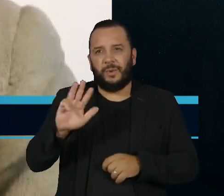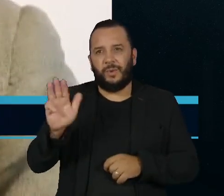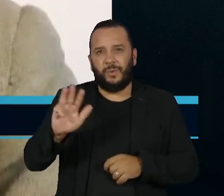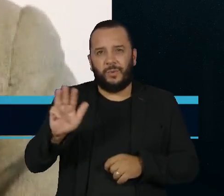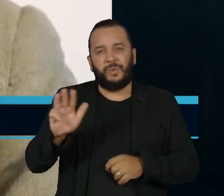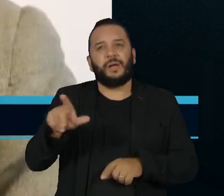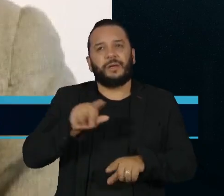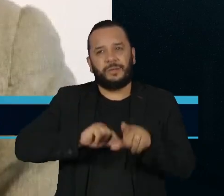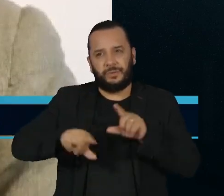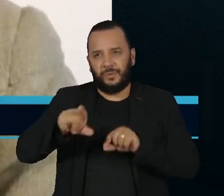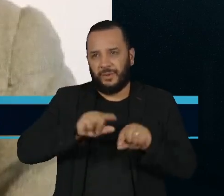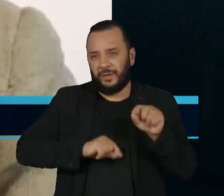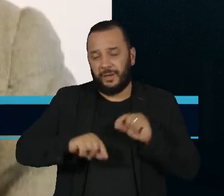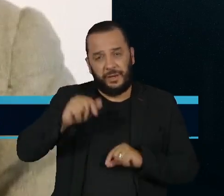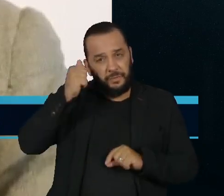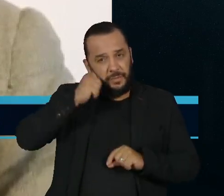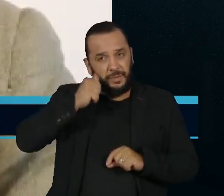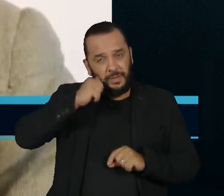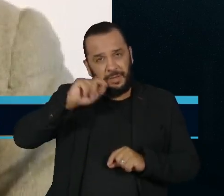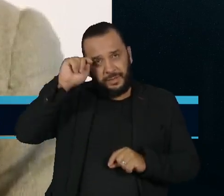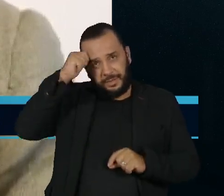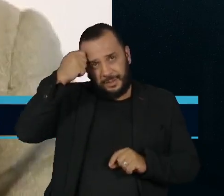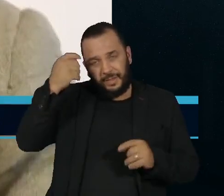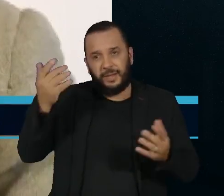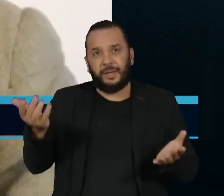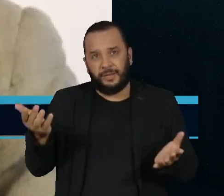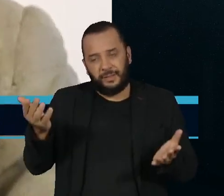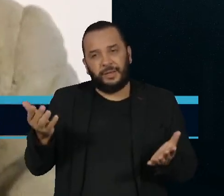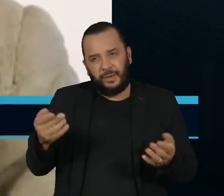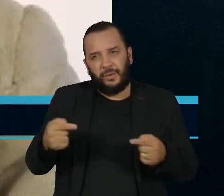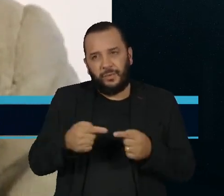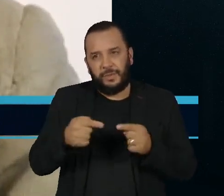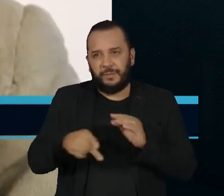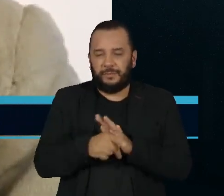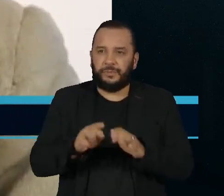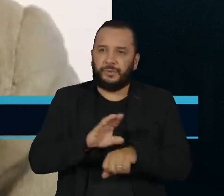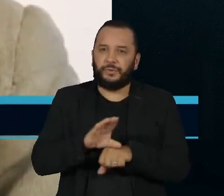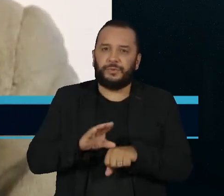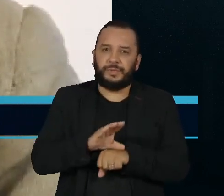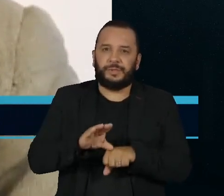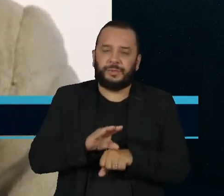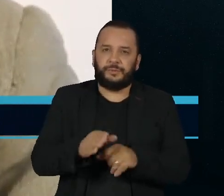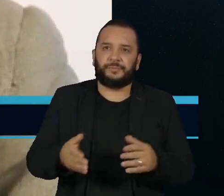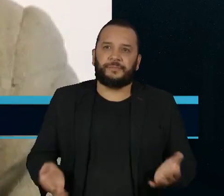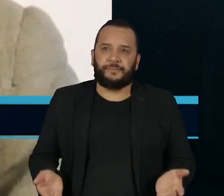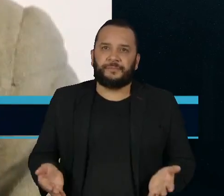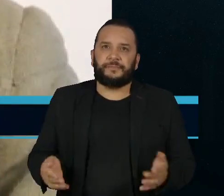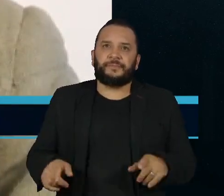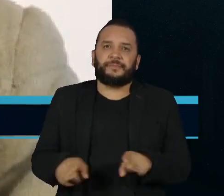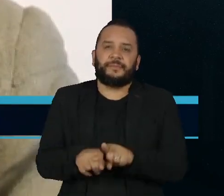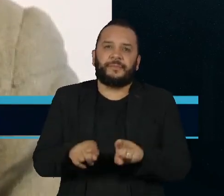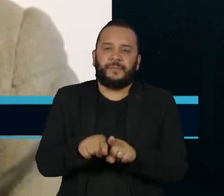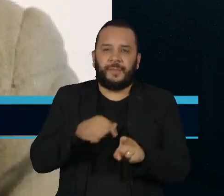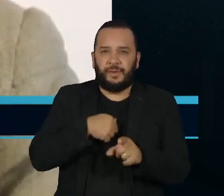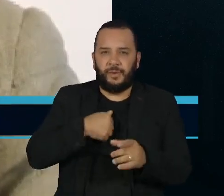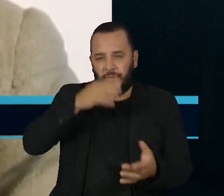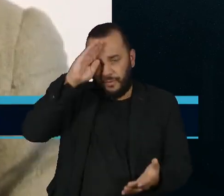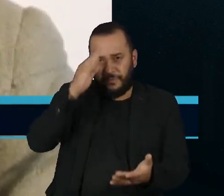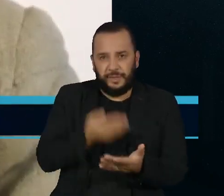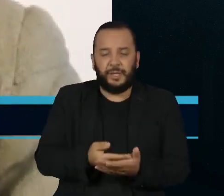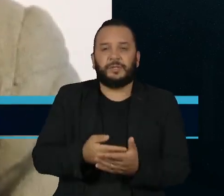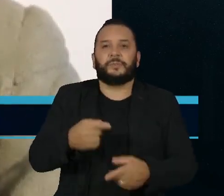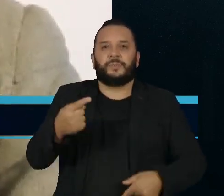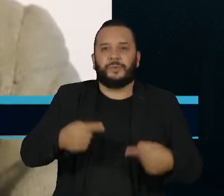escolha absolutamente nas portas constitucionais e, bem assim, da confiabilidade política